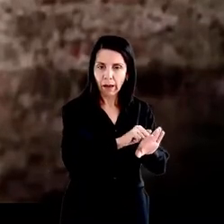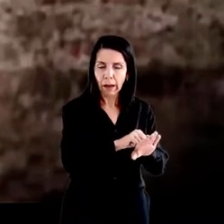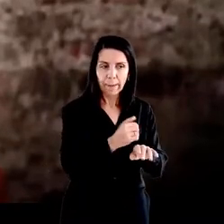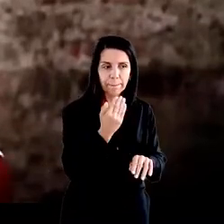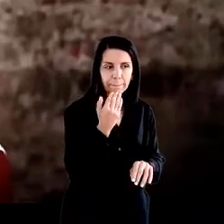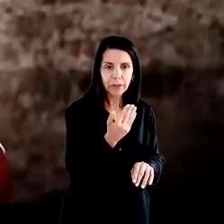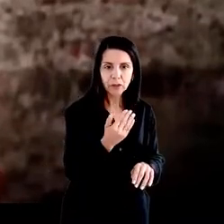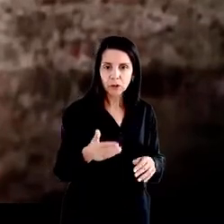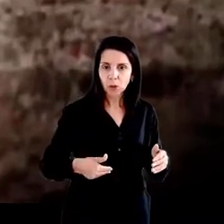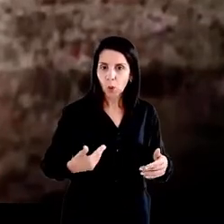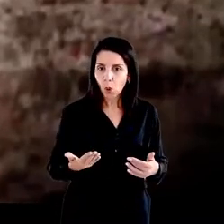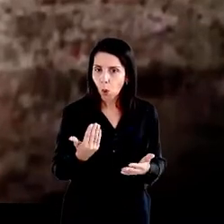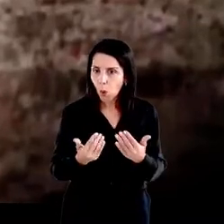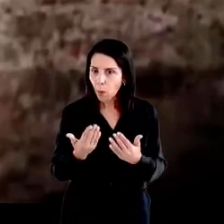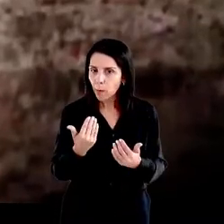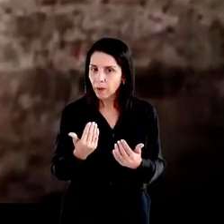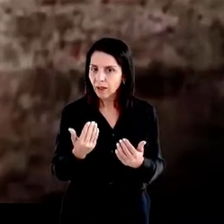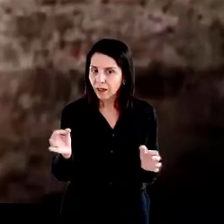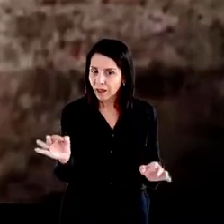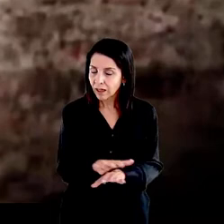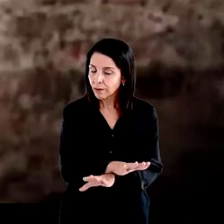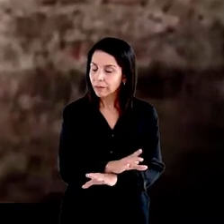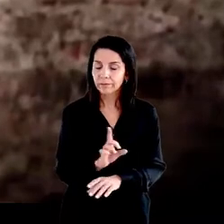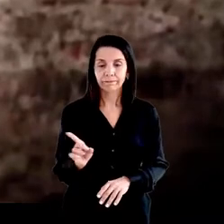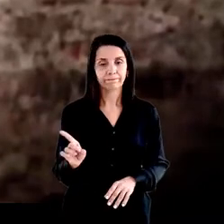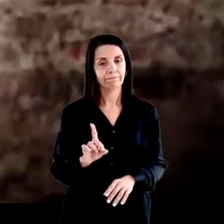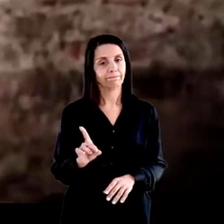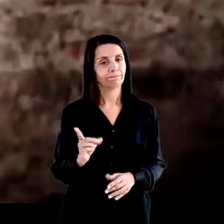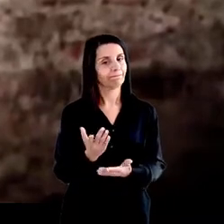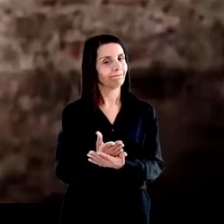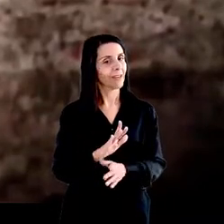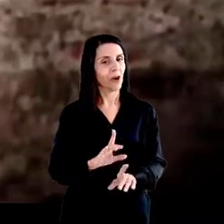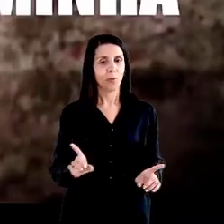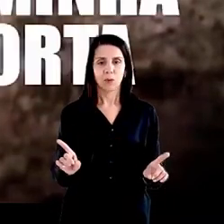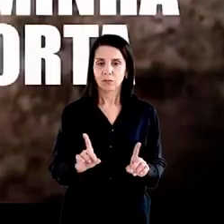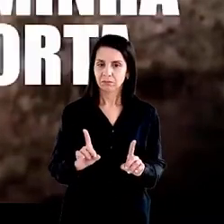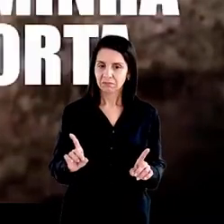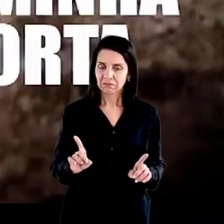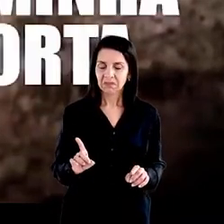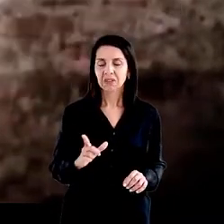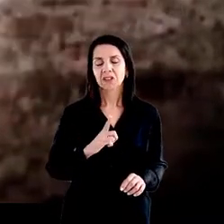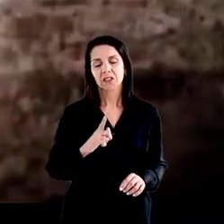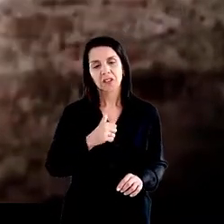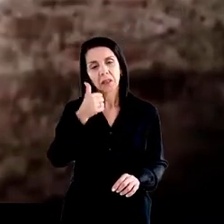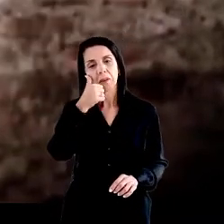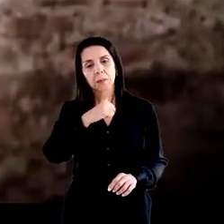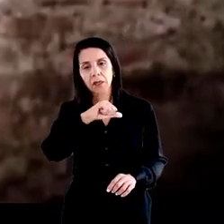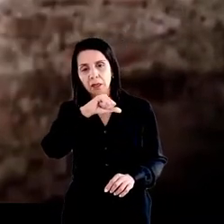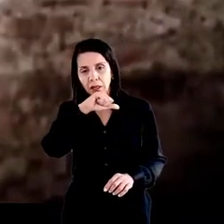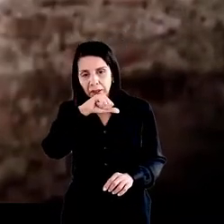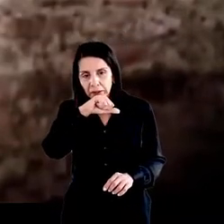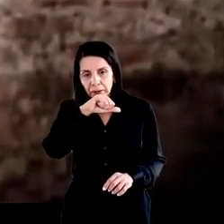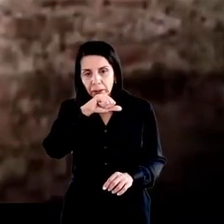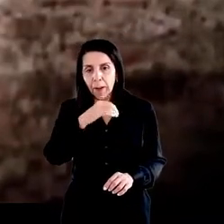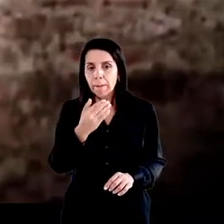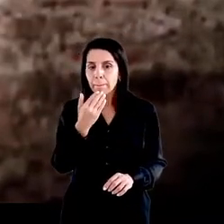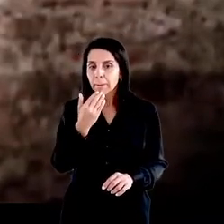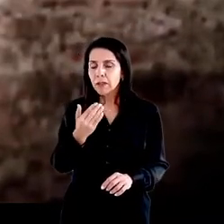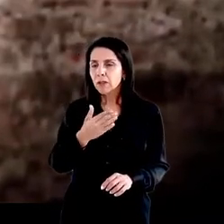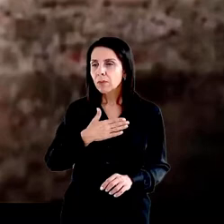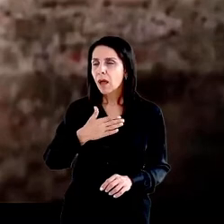continua. As pessoas batendo na minha porta. Já houve mães que bateram na minha porta me pedindo leite,